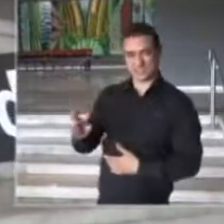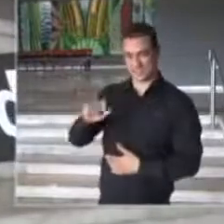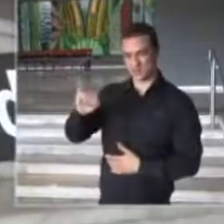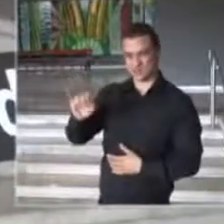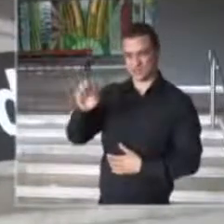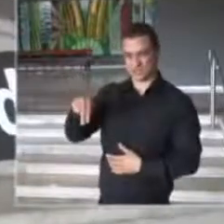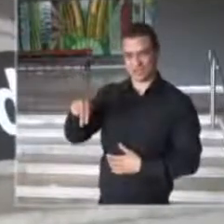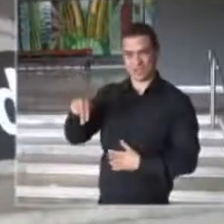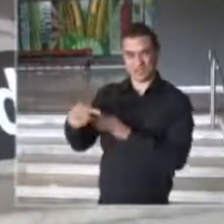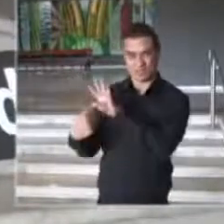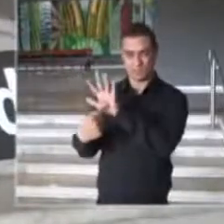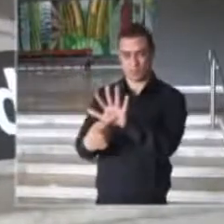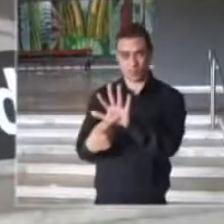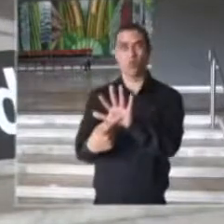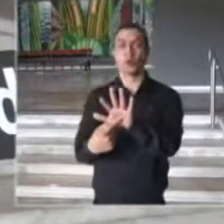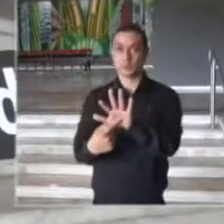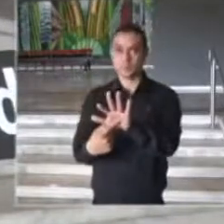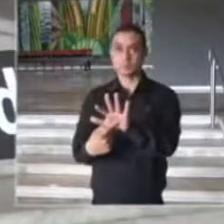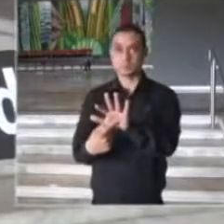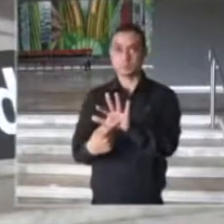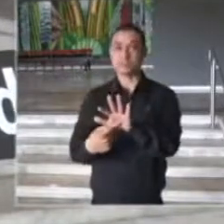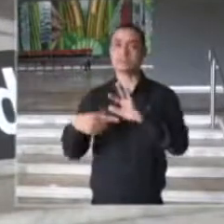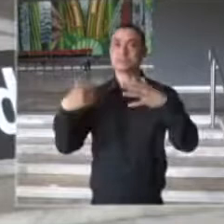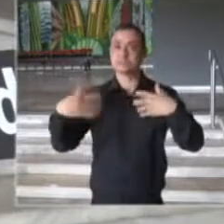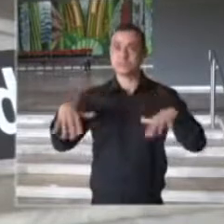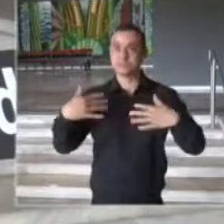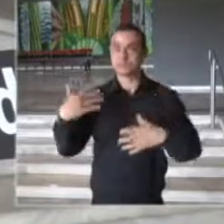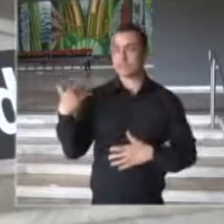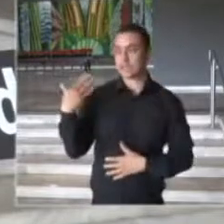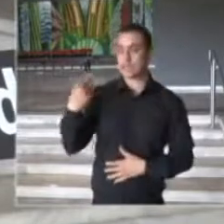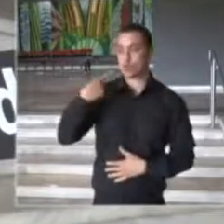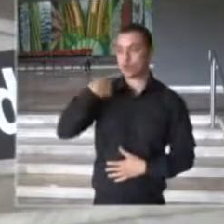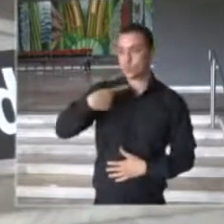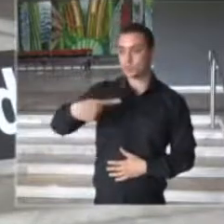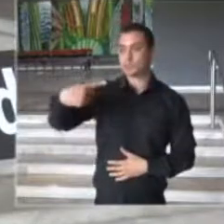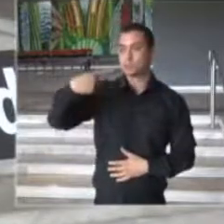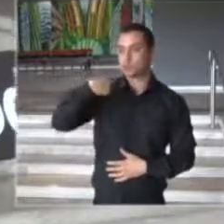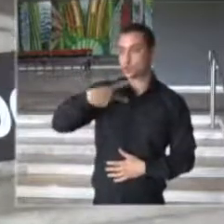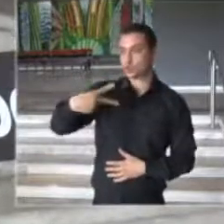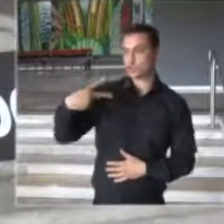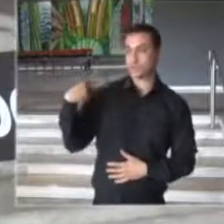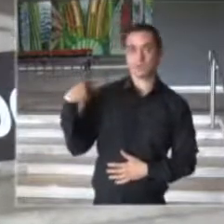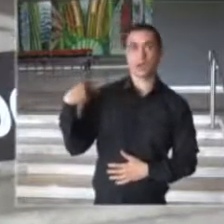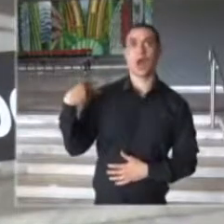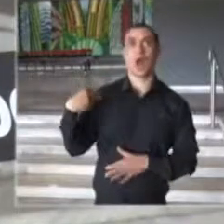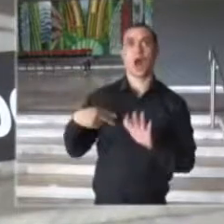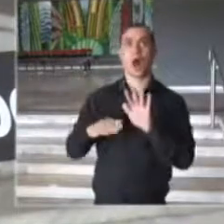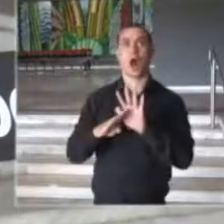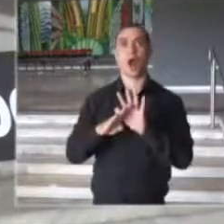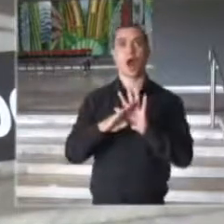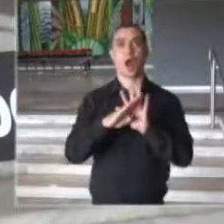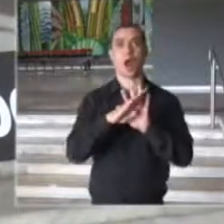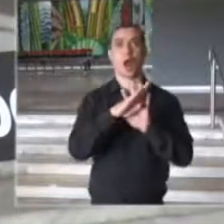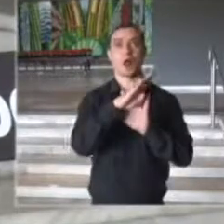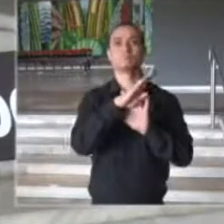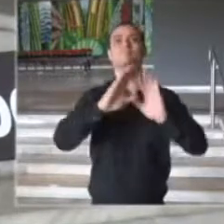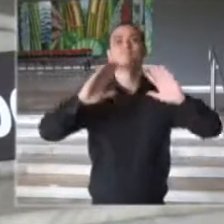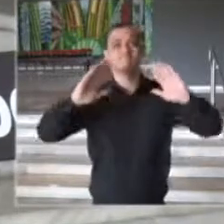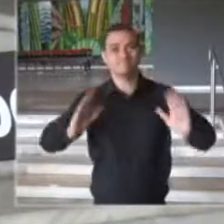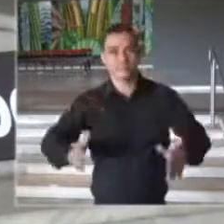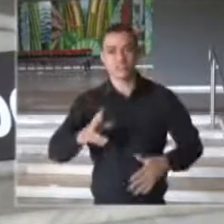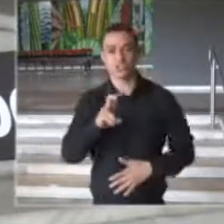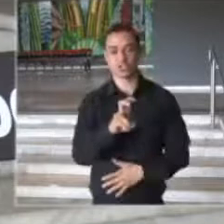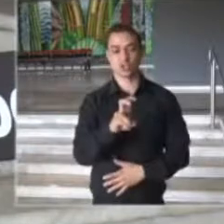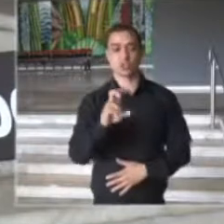inicialmente, mostrando que nessas últimas duas semanas nós tivemos um aumento de